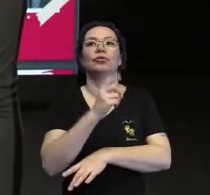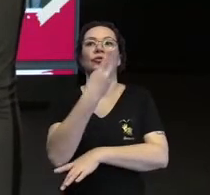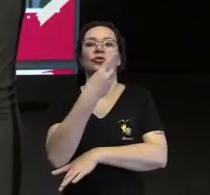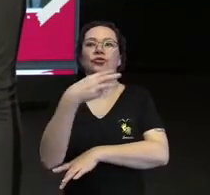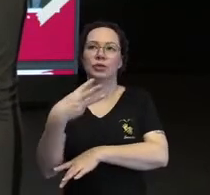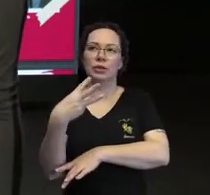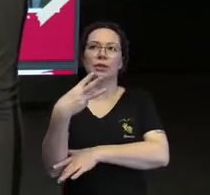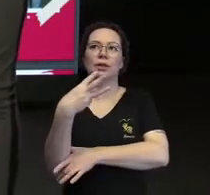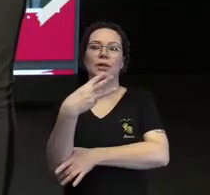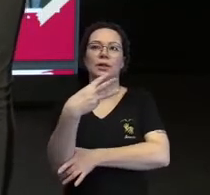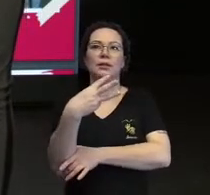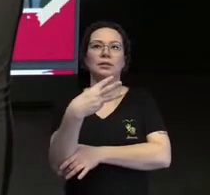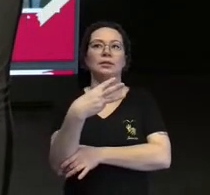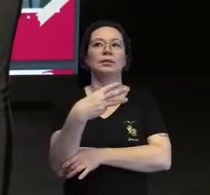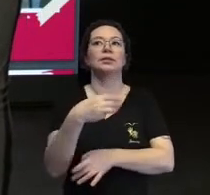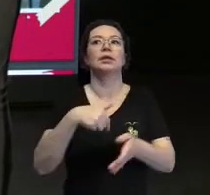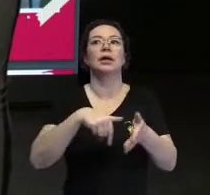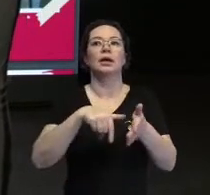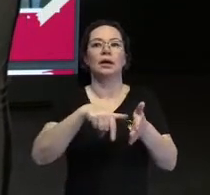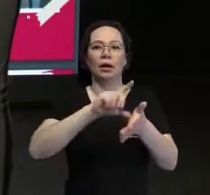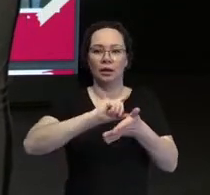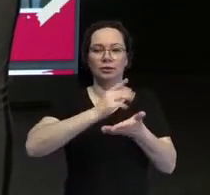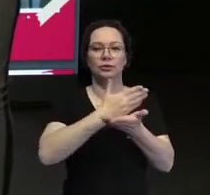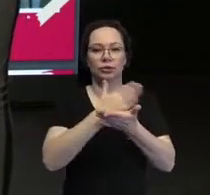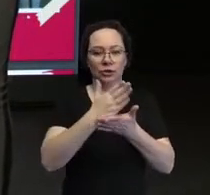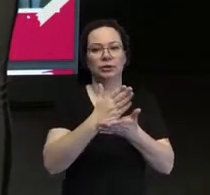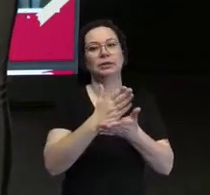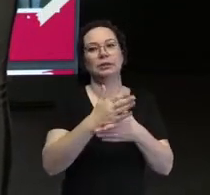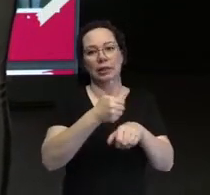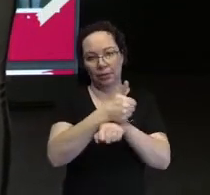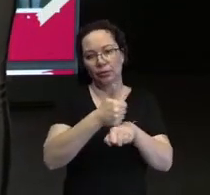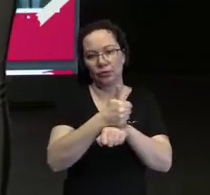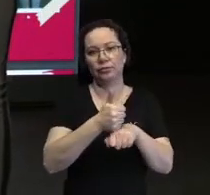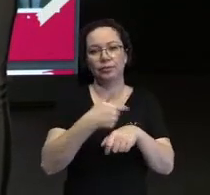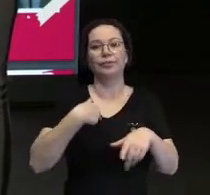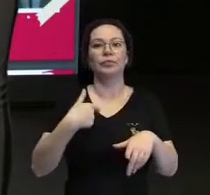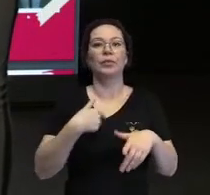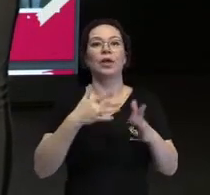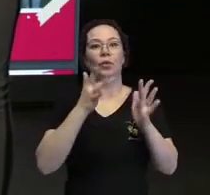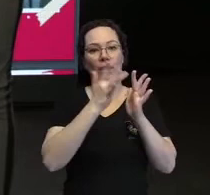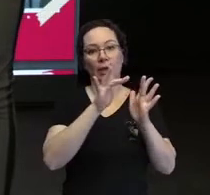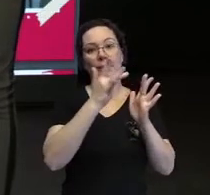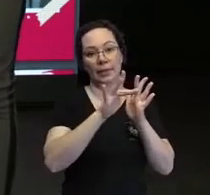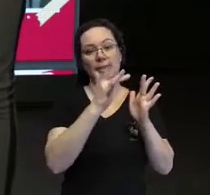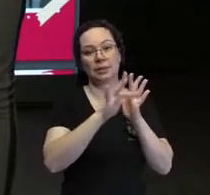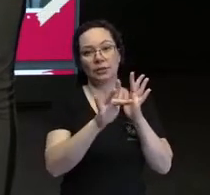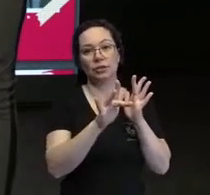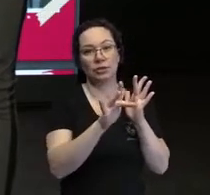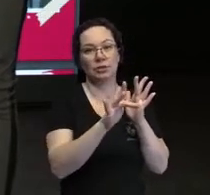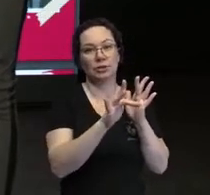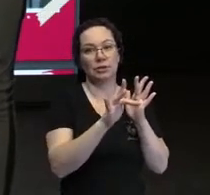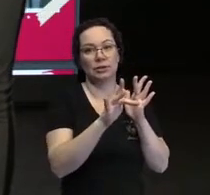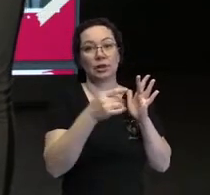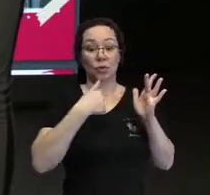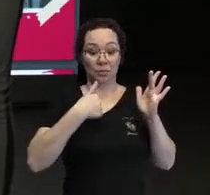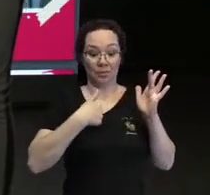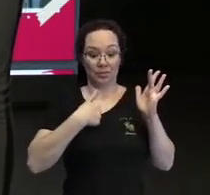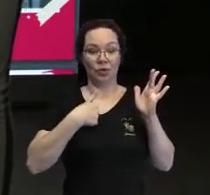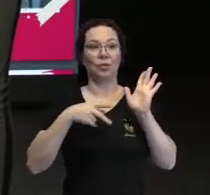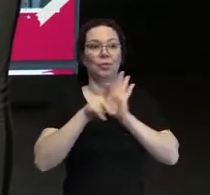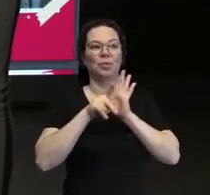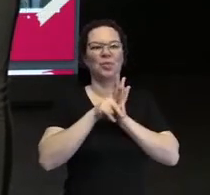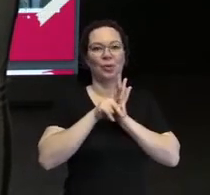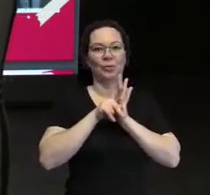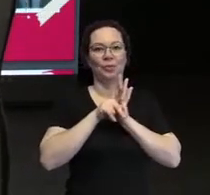Antes de eu iniciar a carreira, após a formação, eu fui capacitista comigo mesma. Eu achava